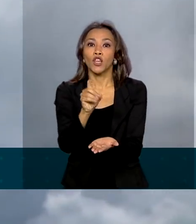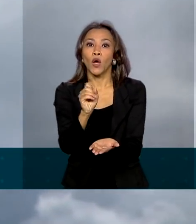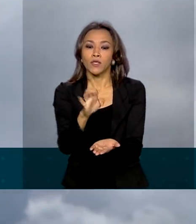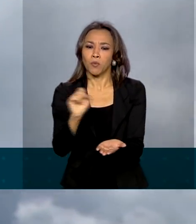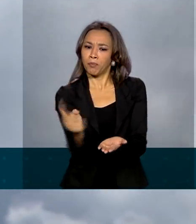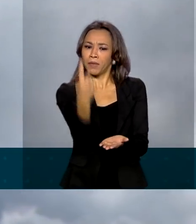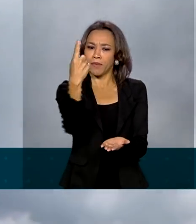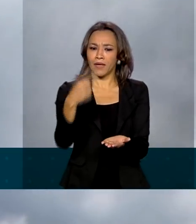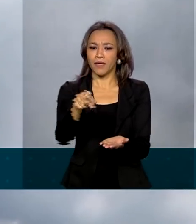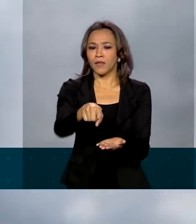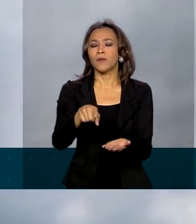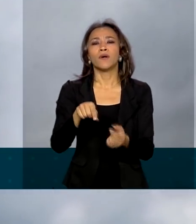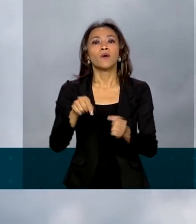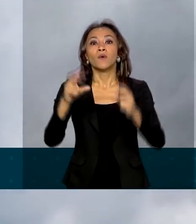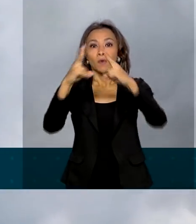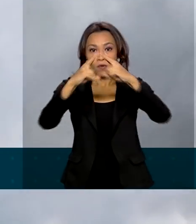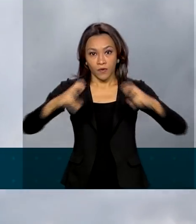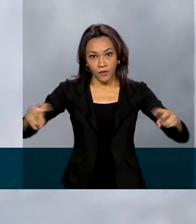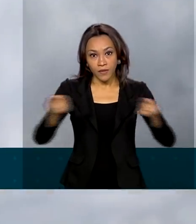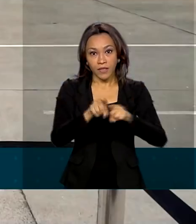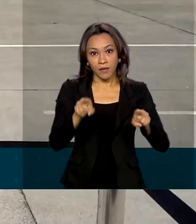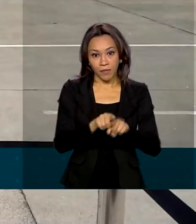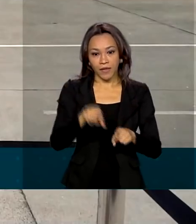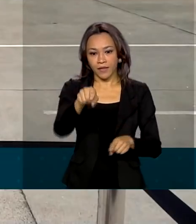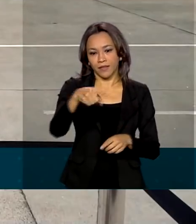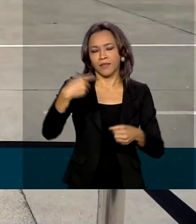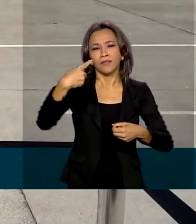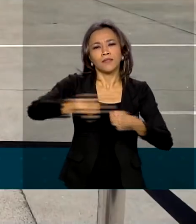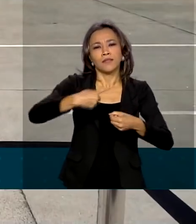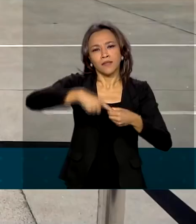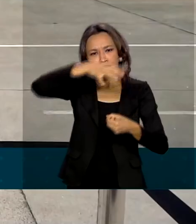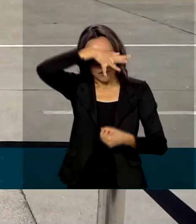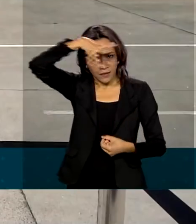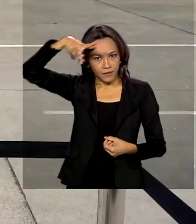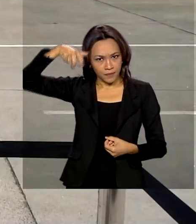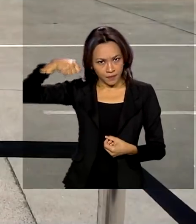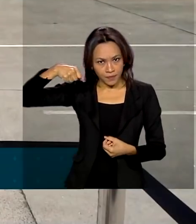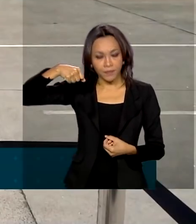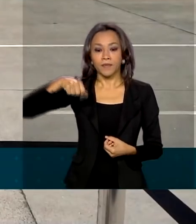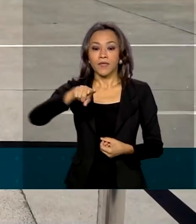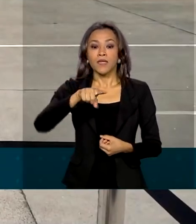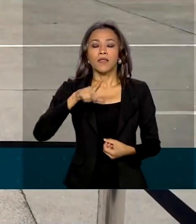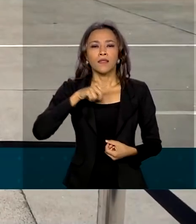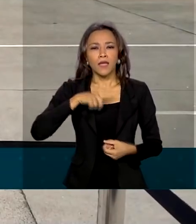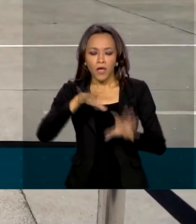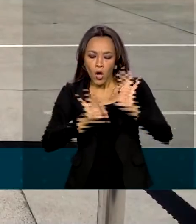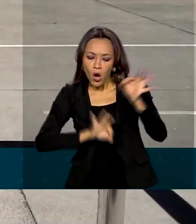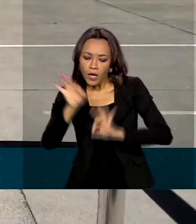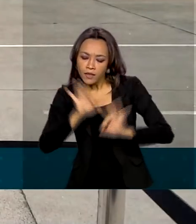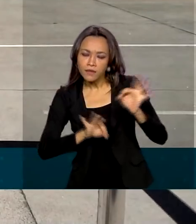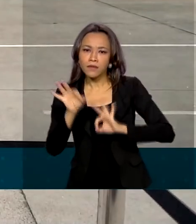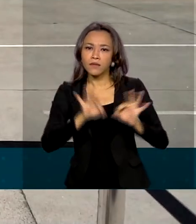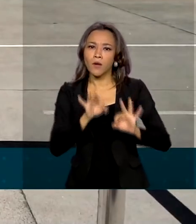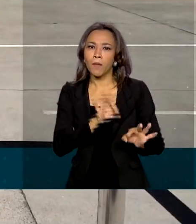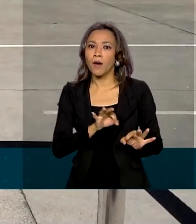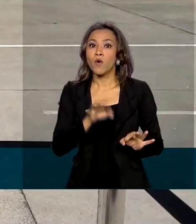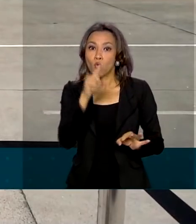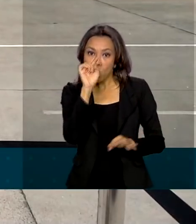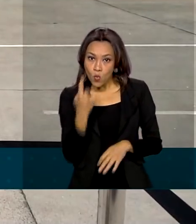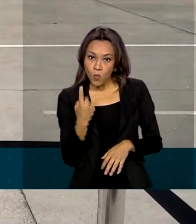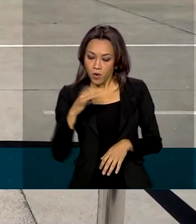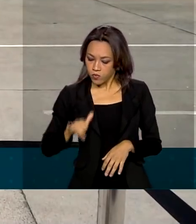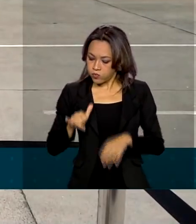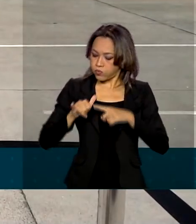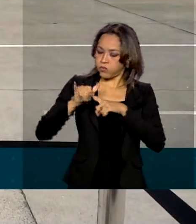Florianópolis e Campo Grande. Os voos seguem uma logística geograficamente definida. Uma das aeronaves